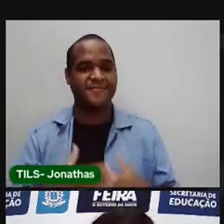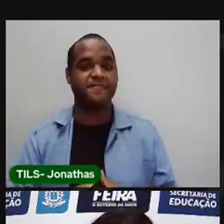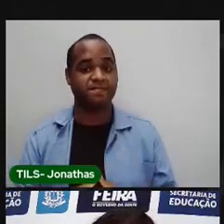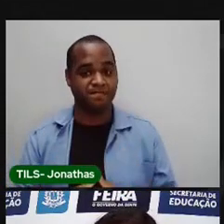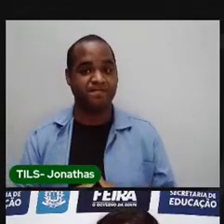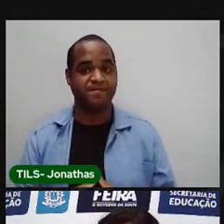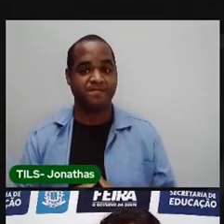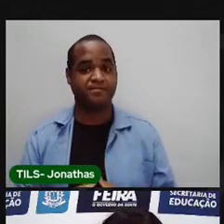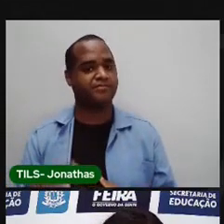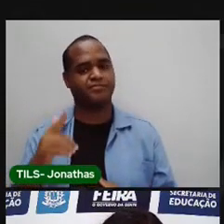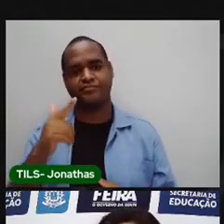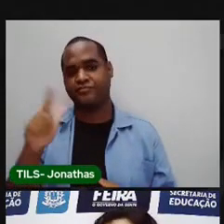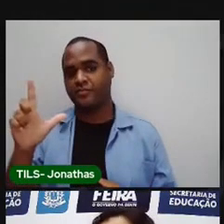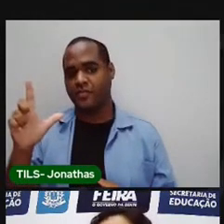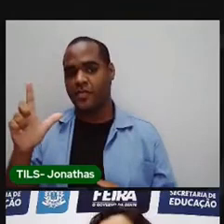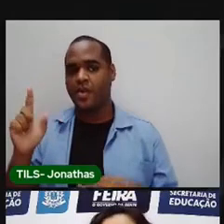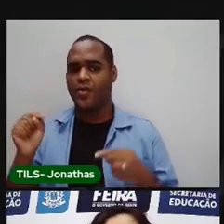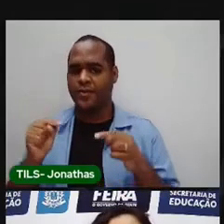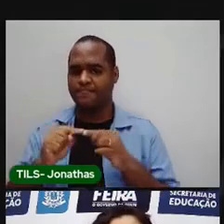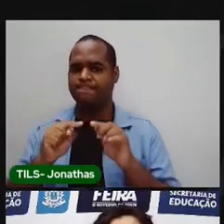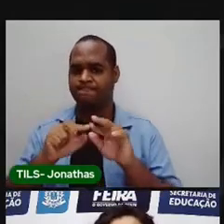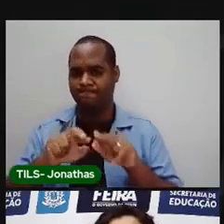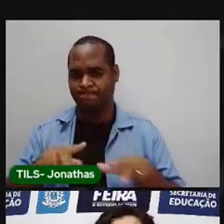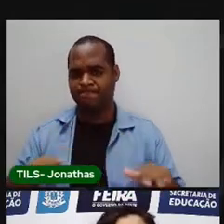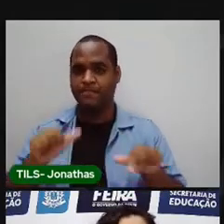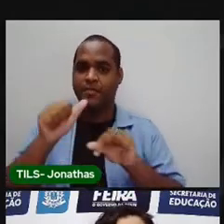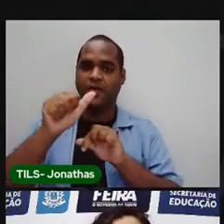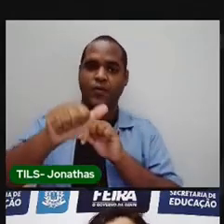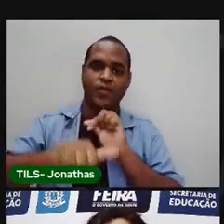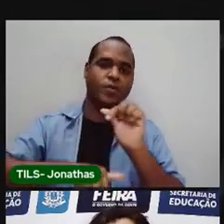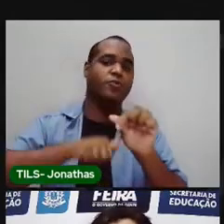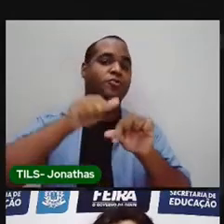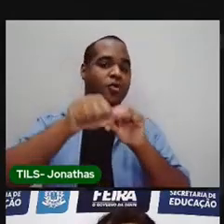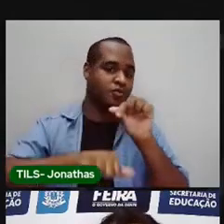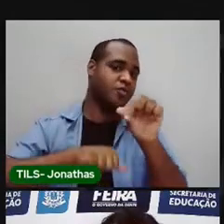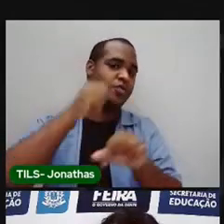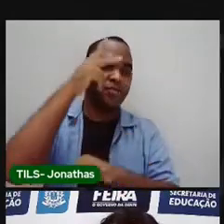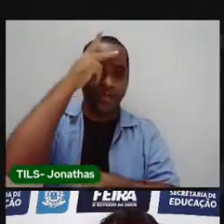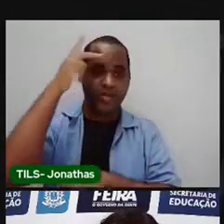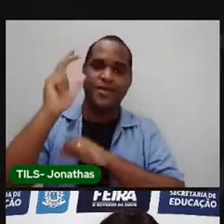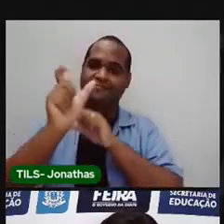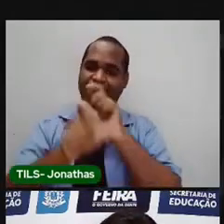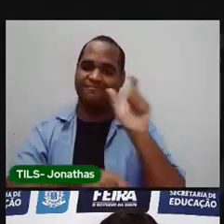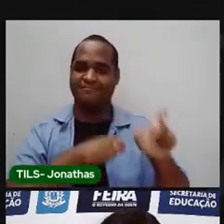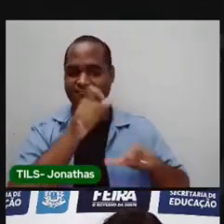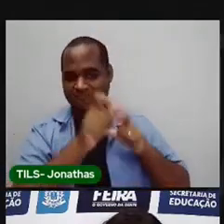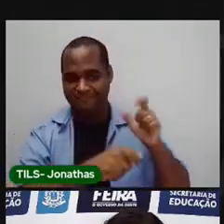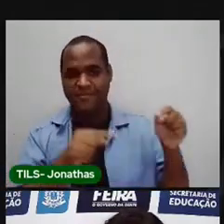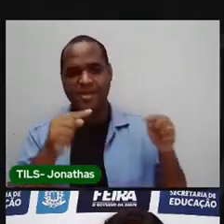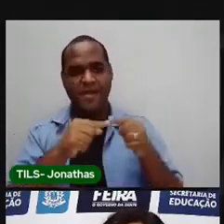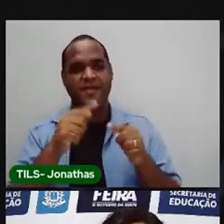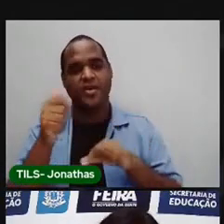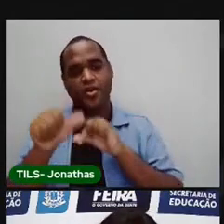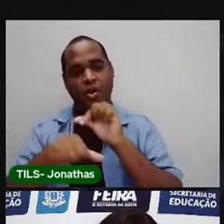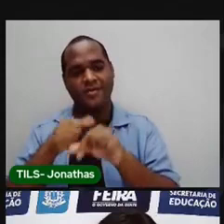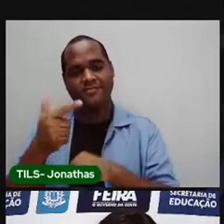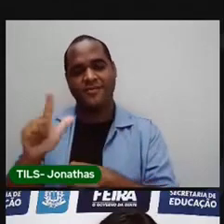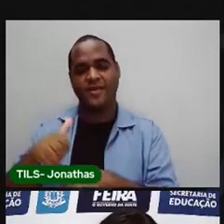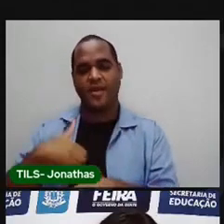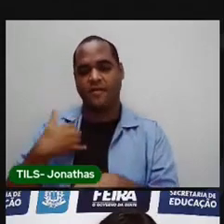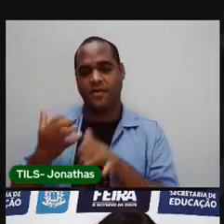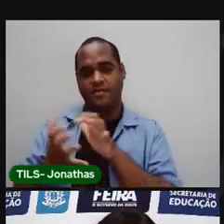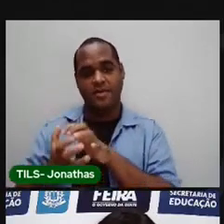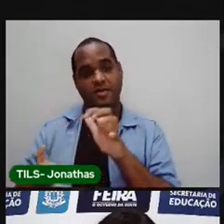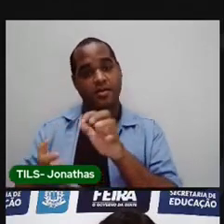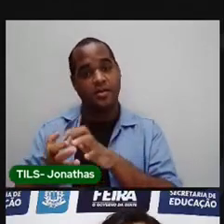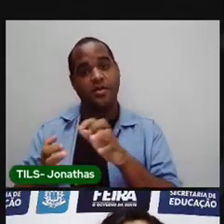Além do tempo que demonstra todas as transformações que cada pessoa passa desde que nasce até ficar